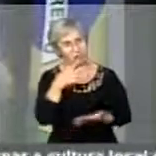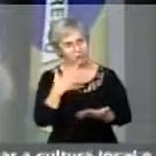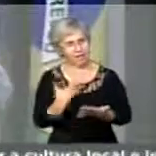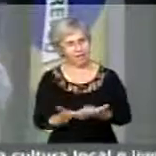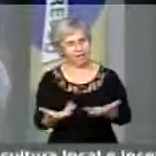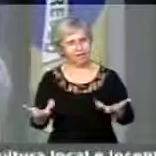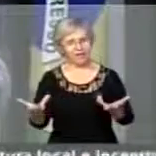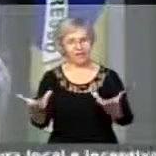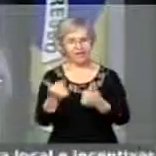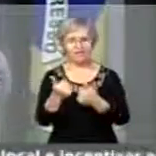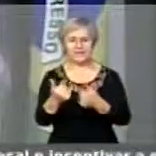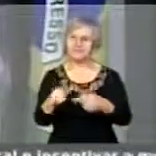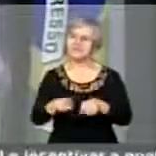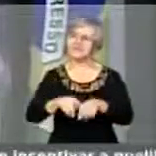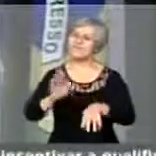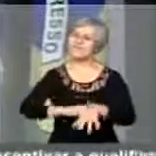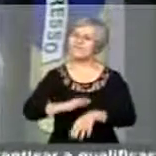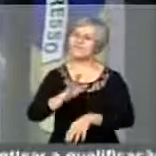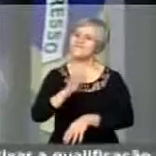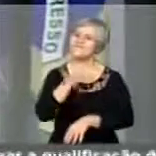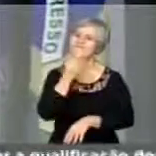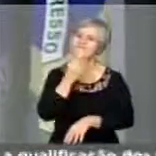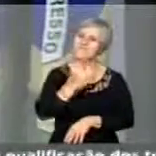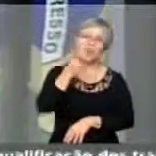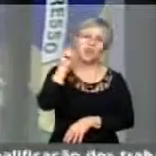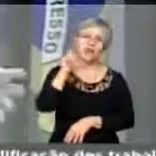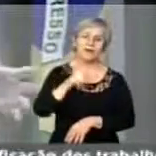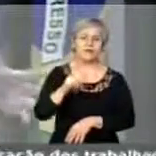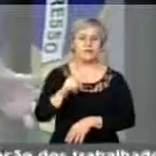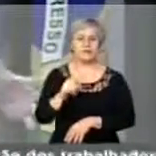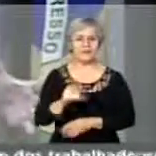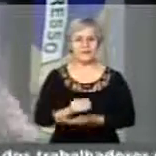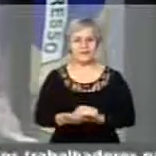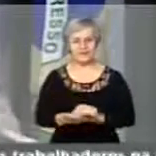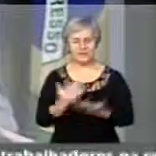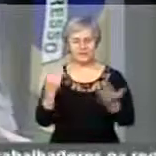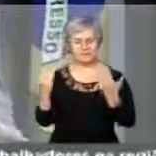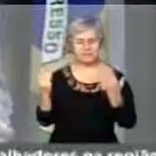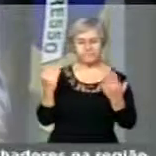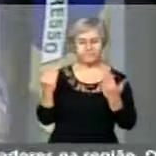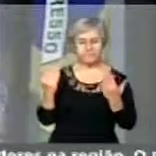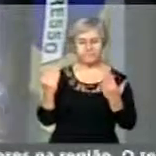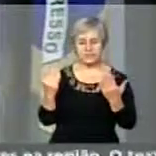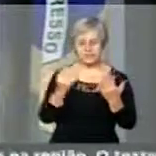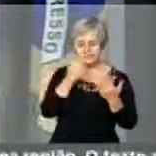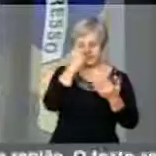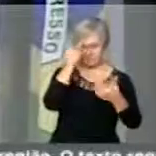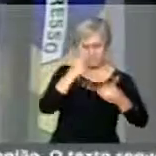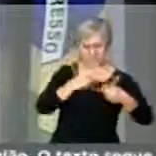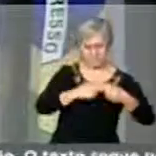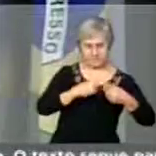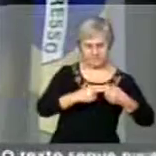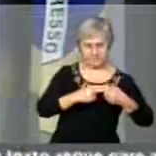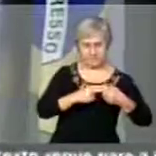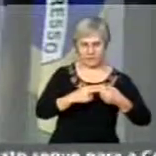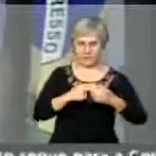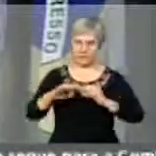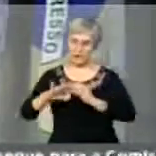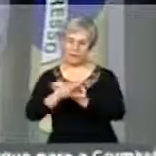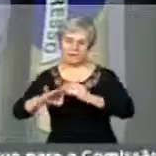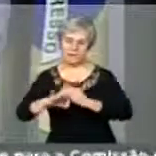tradicional disso tudo é a briga entre o urbanista, o arquiteto e o calculista.